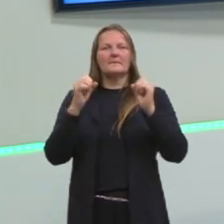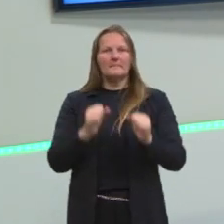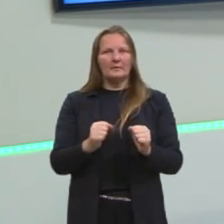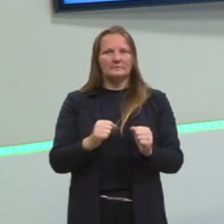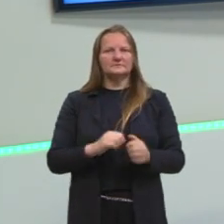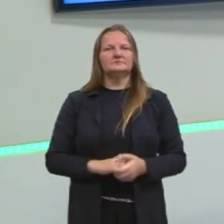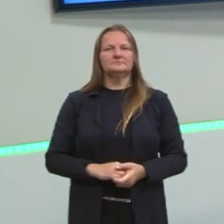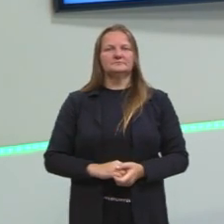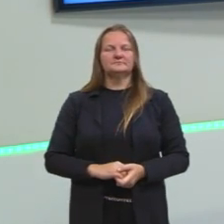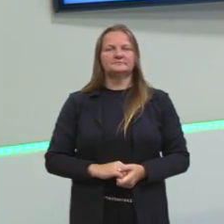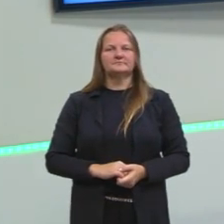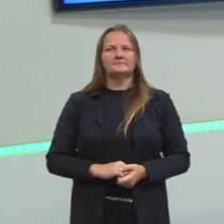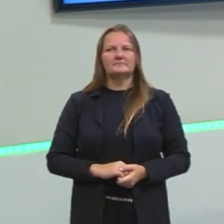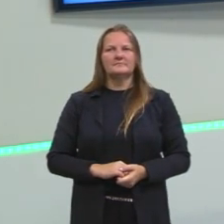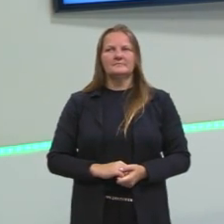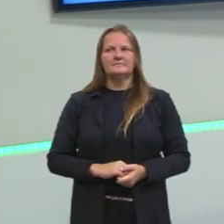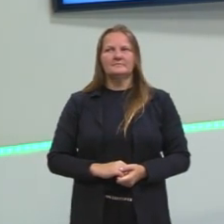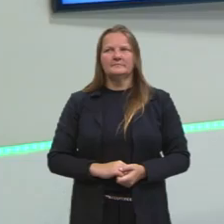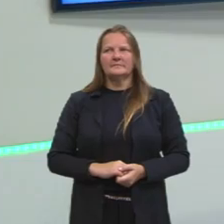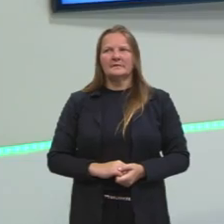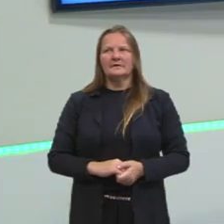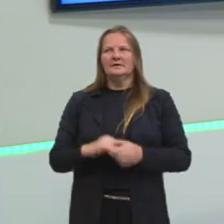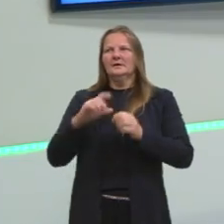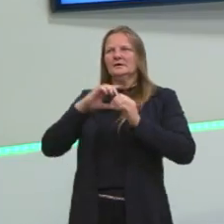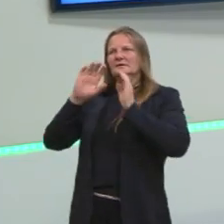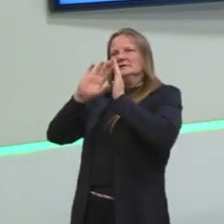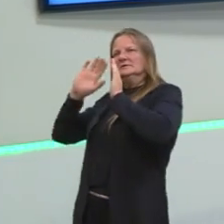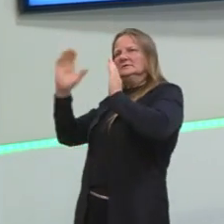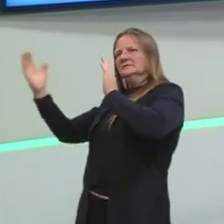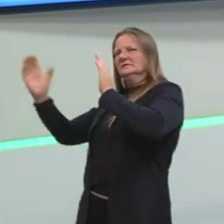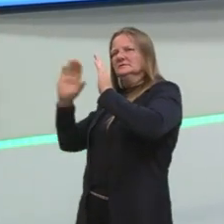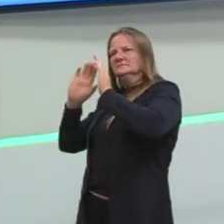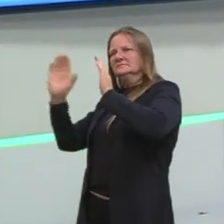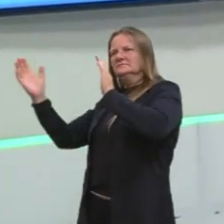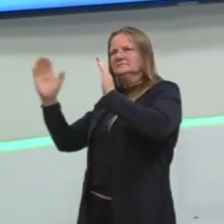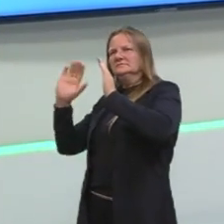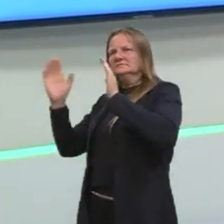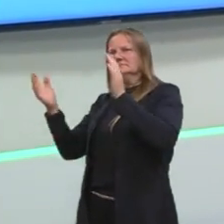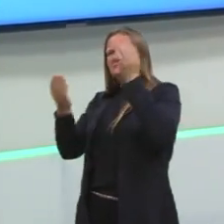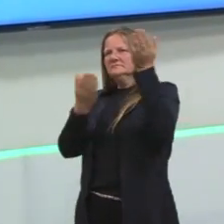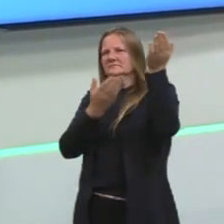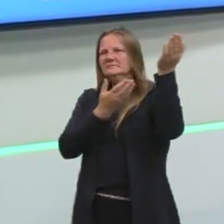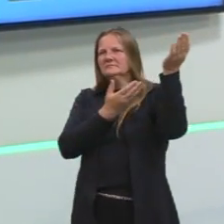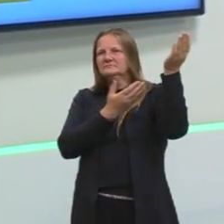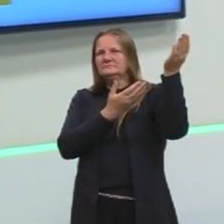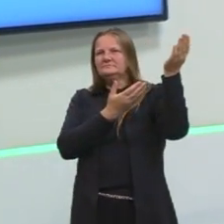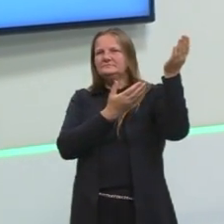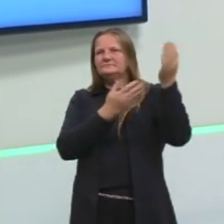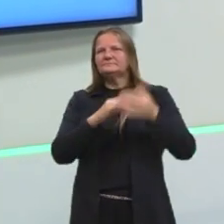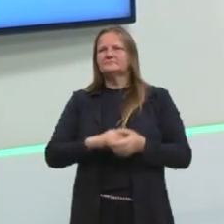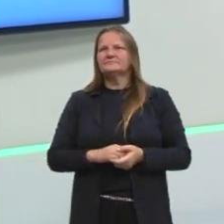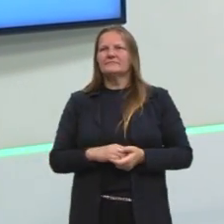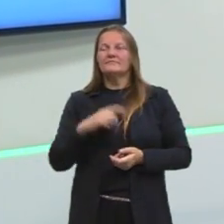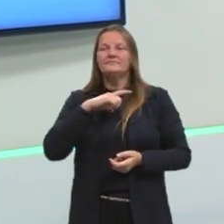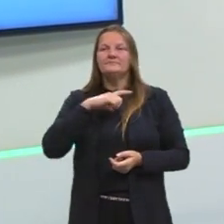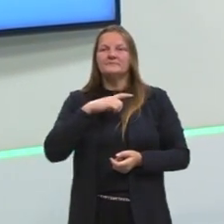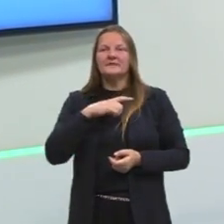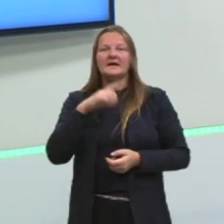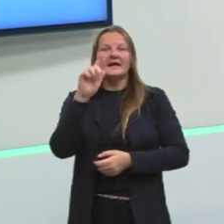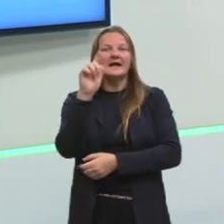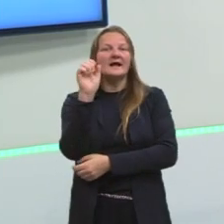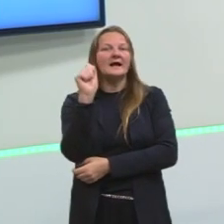íntegra. Então, aqui atrás de mim nós temos um gabarito com as